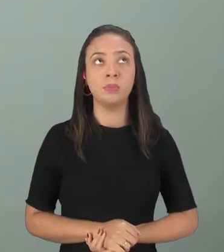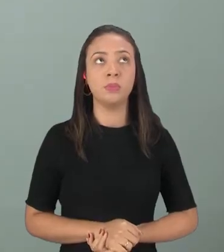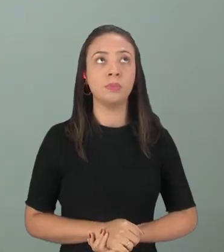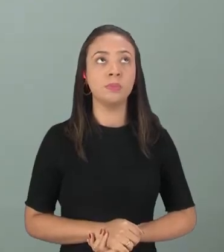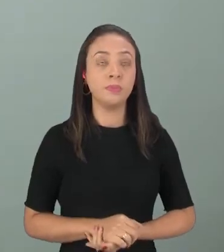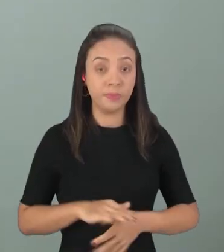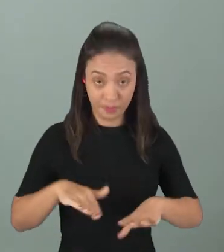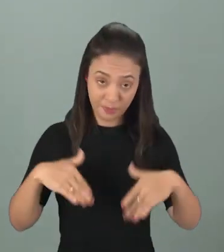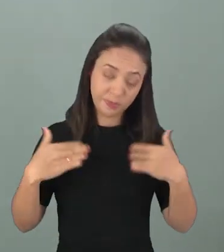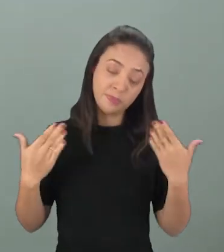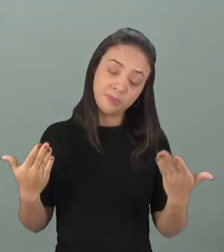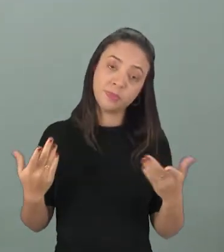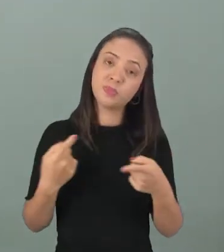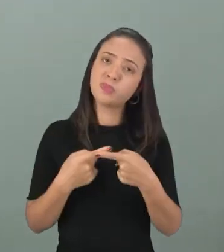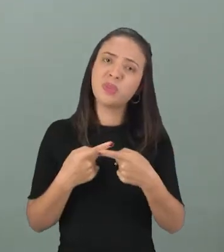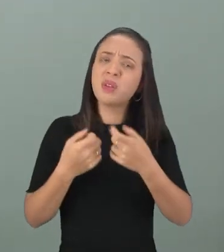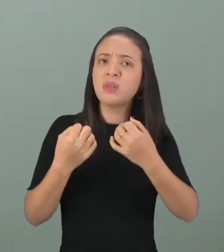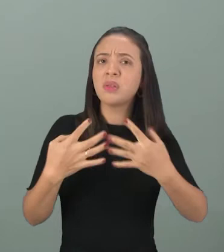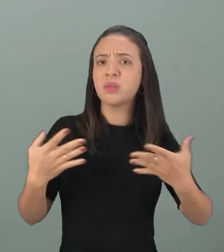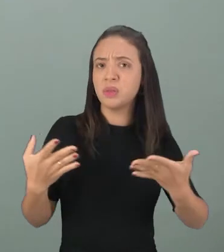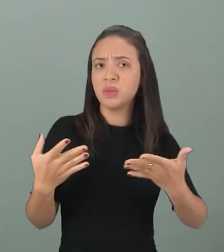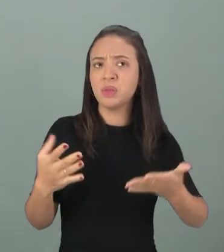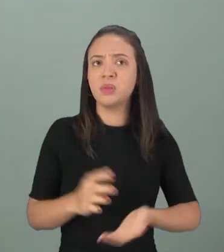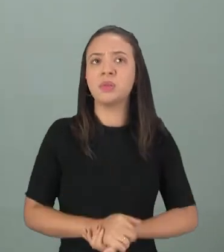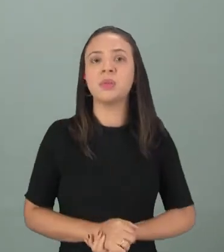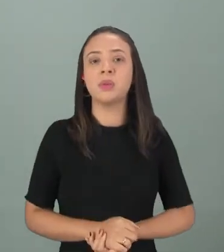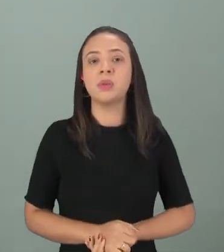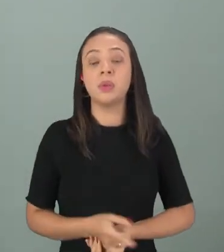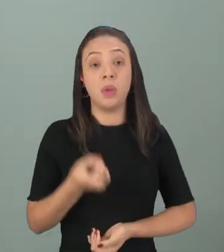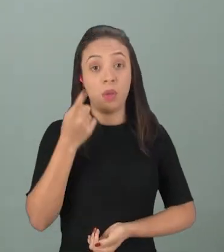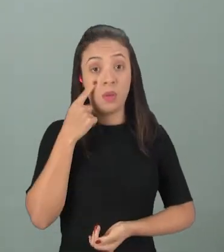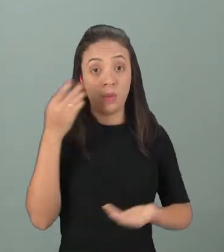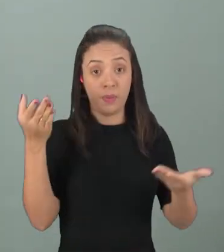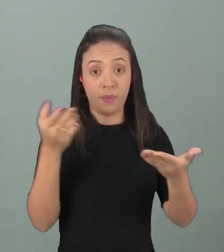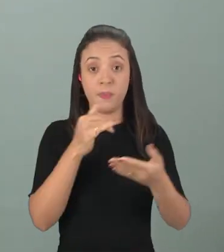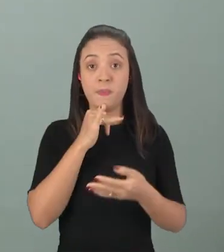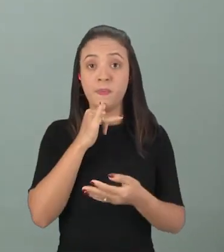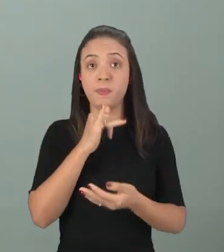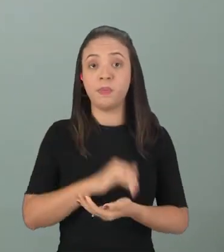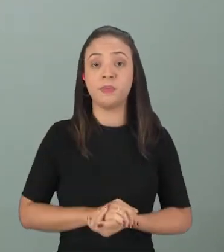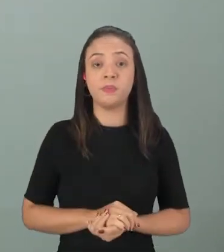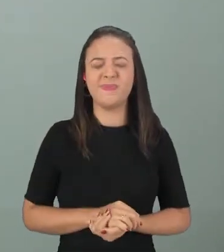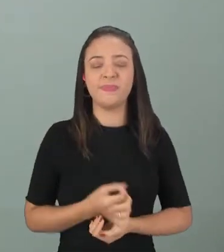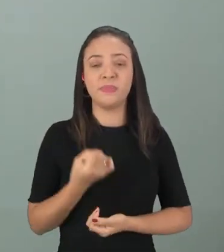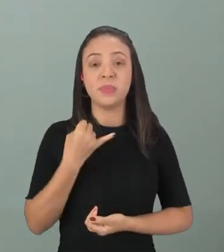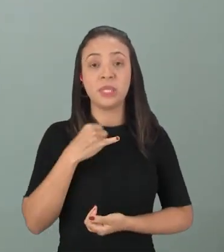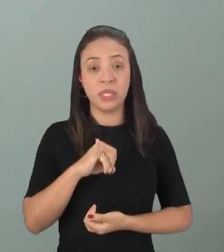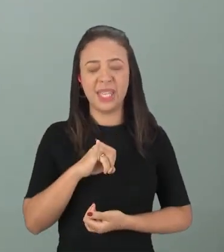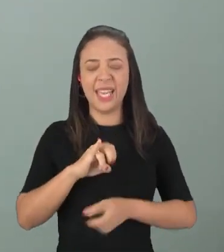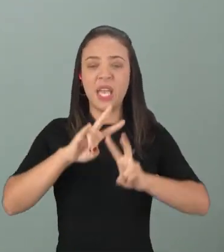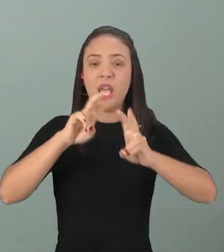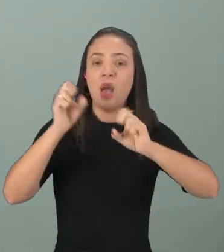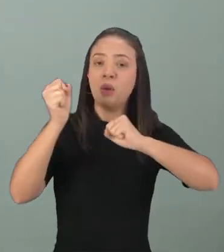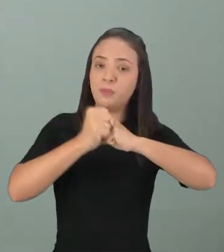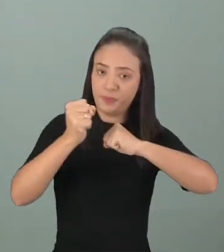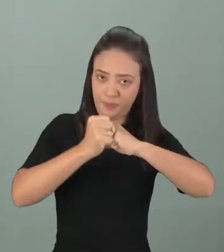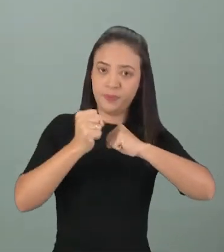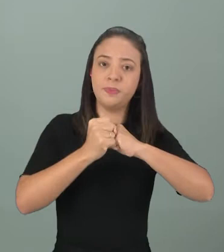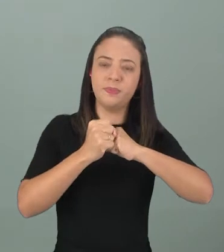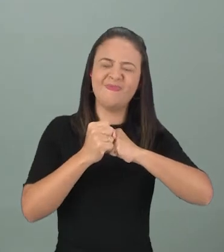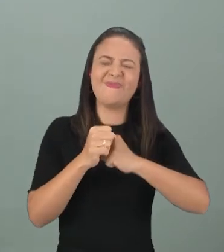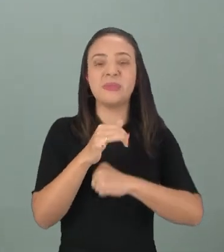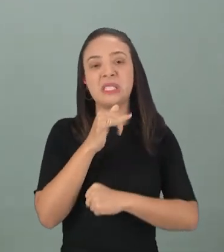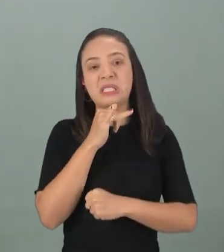Aí, vamos lá. Por que eu estou falando isso? Agora, volta aqui comigo o exemplo. Quando eu falo de substantivos, nomes, né?